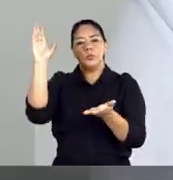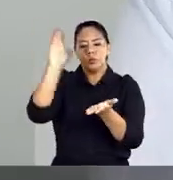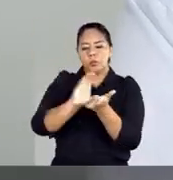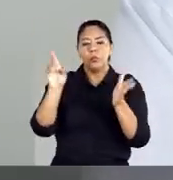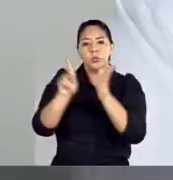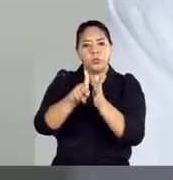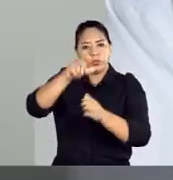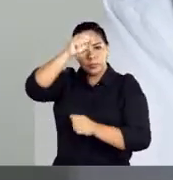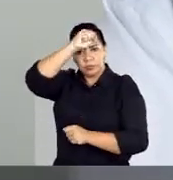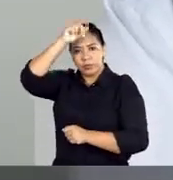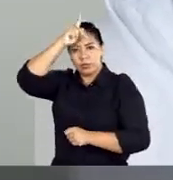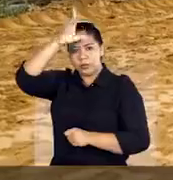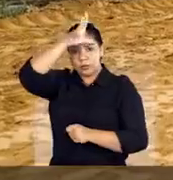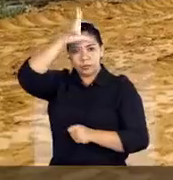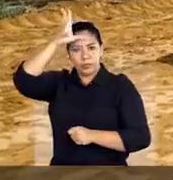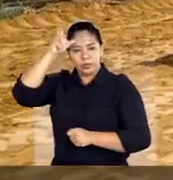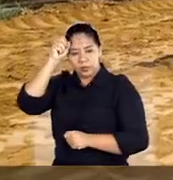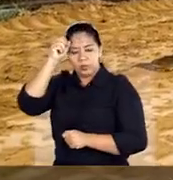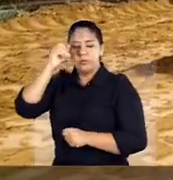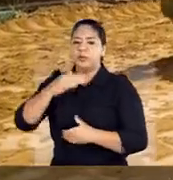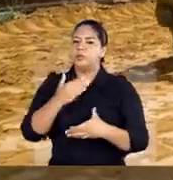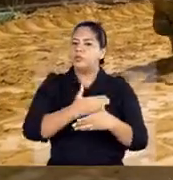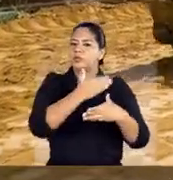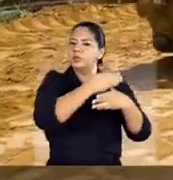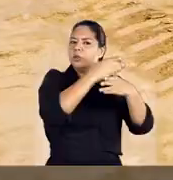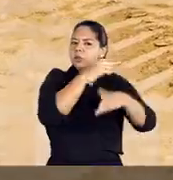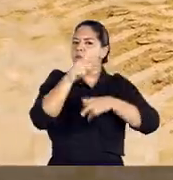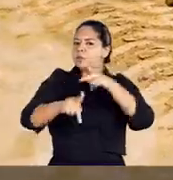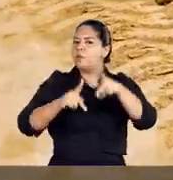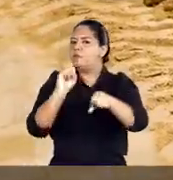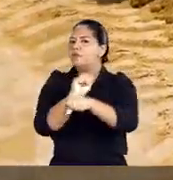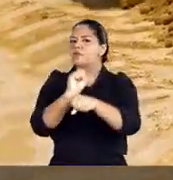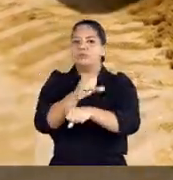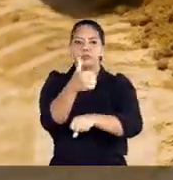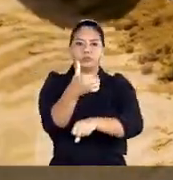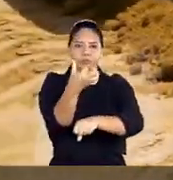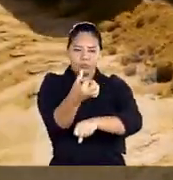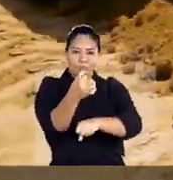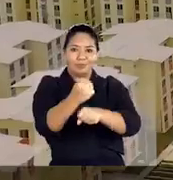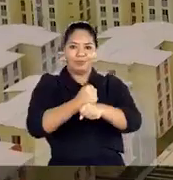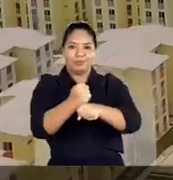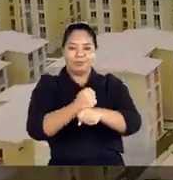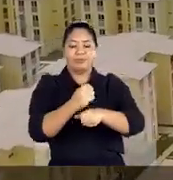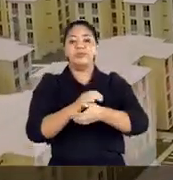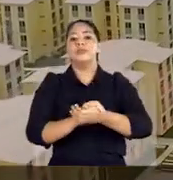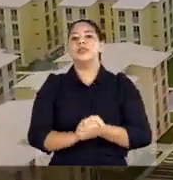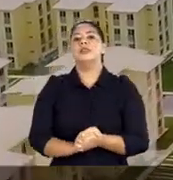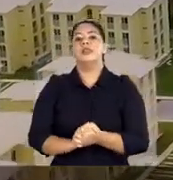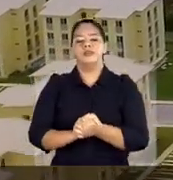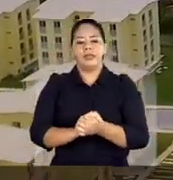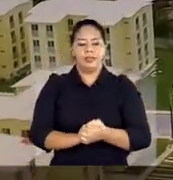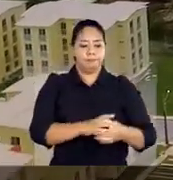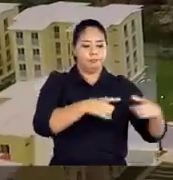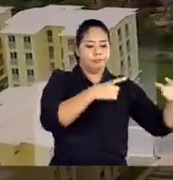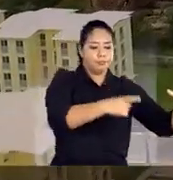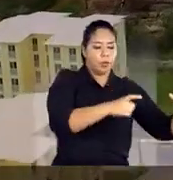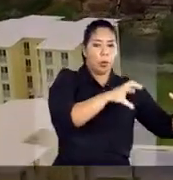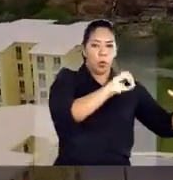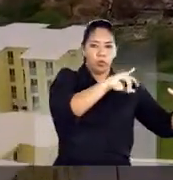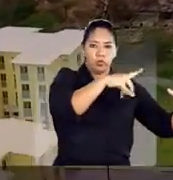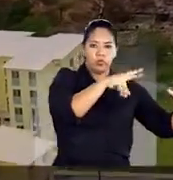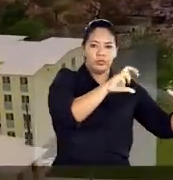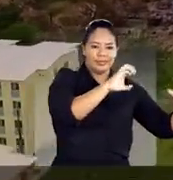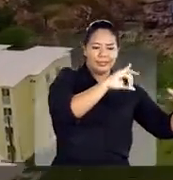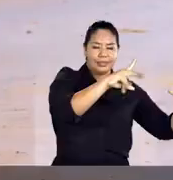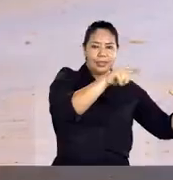próprios da Prefeitura de Manaus Uma obra que a comunidade aguardava há 16 anos E que vai interligar o Conjunto